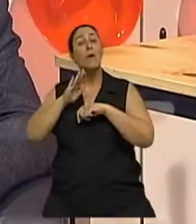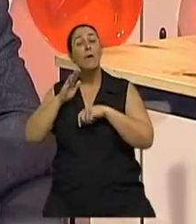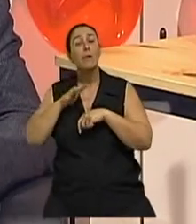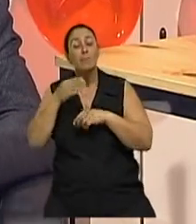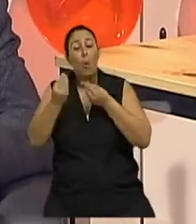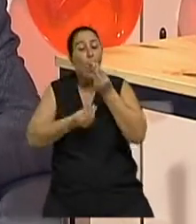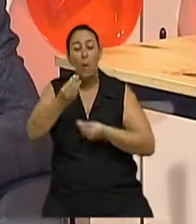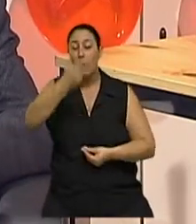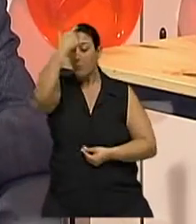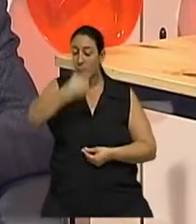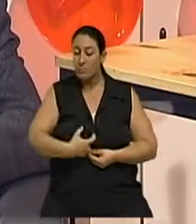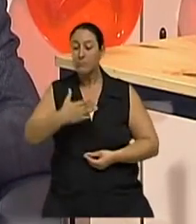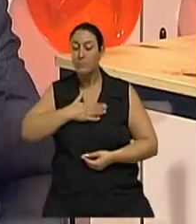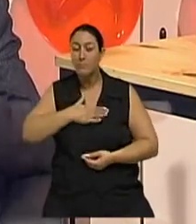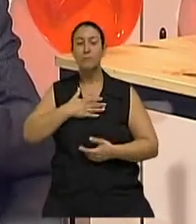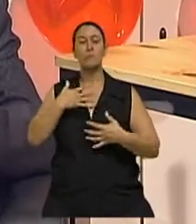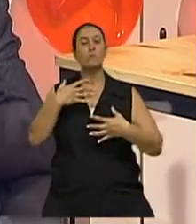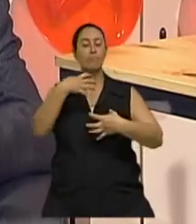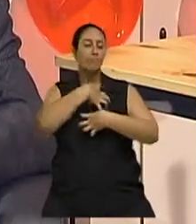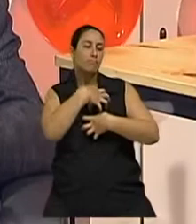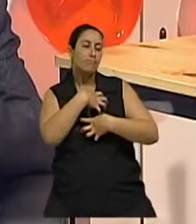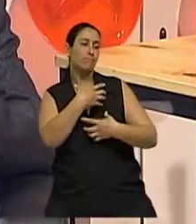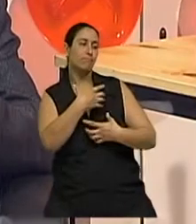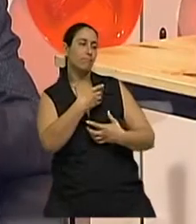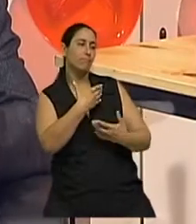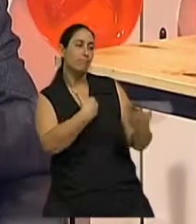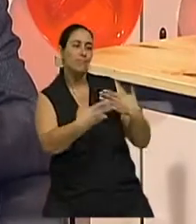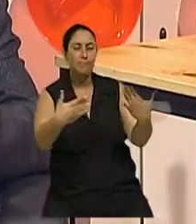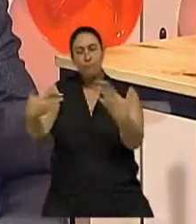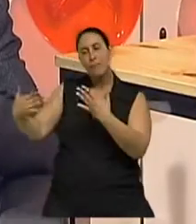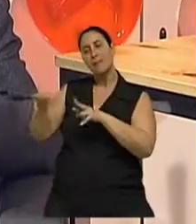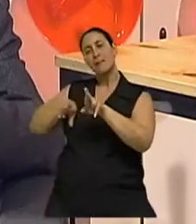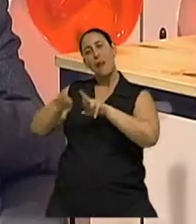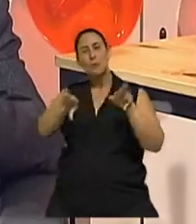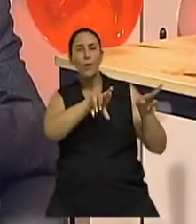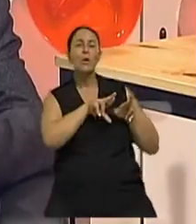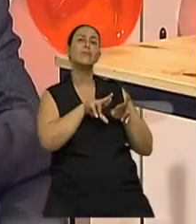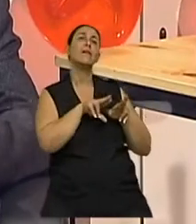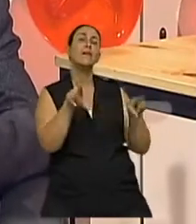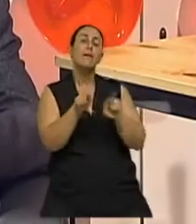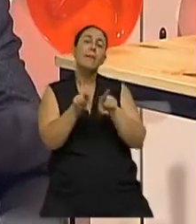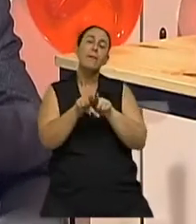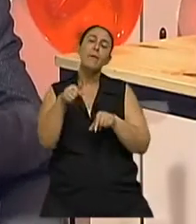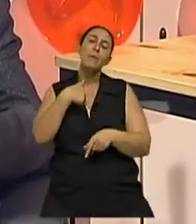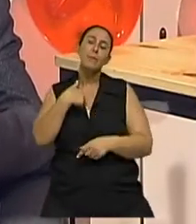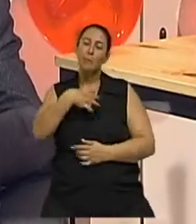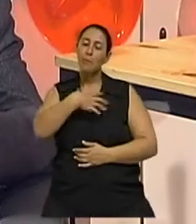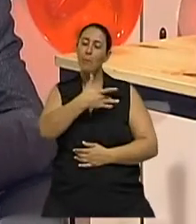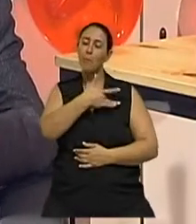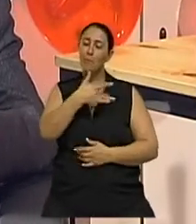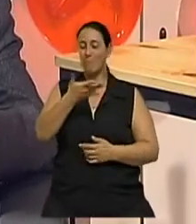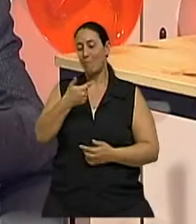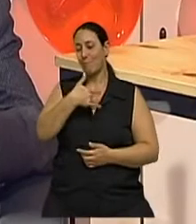lida com as questões do ambiente, das suas relações interpessoais, até com seus problemas de saúde, né? Se